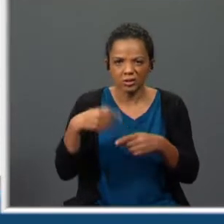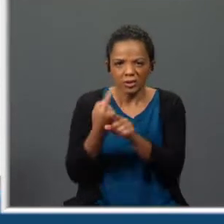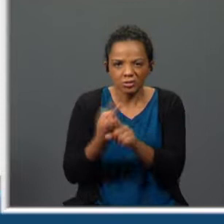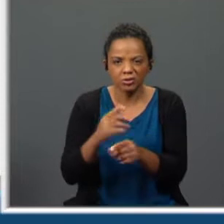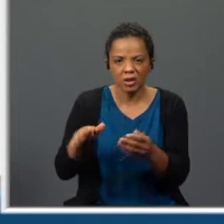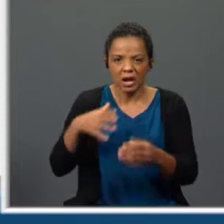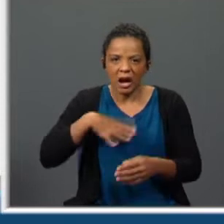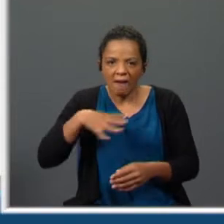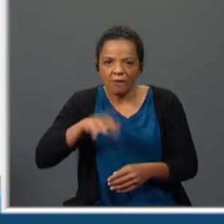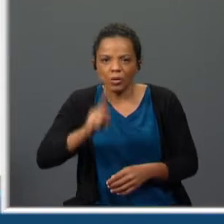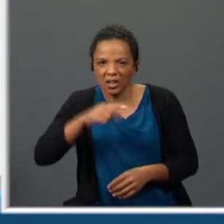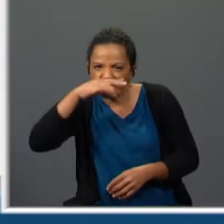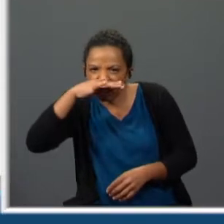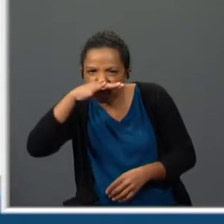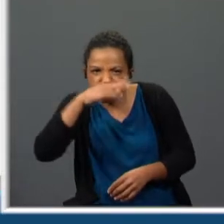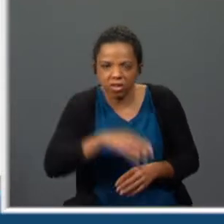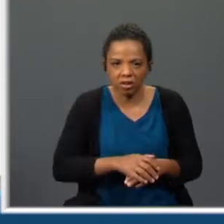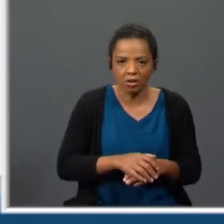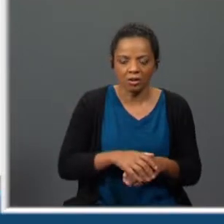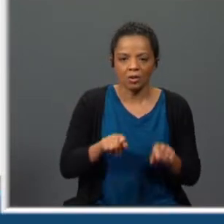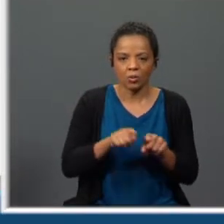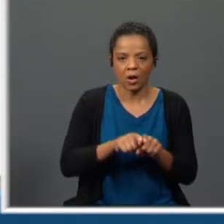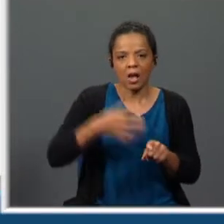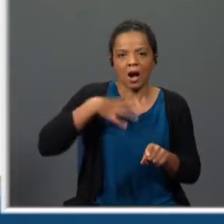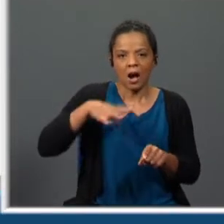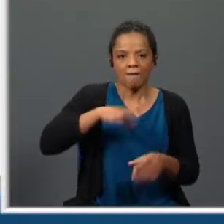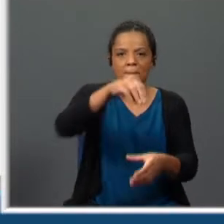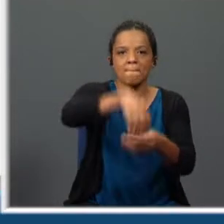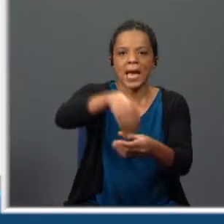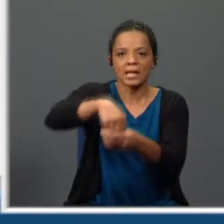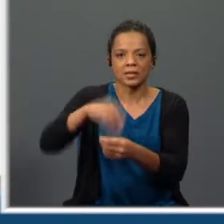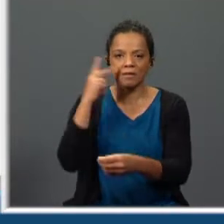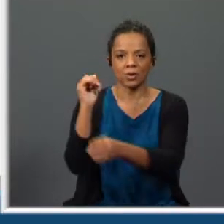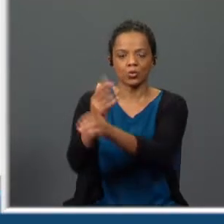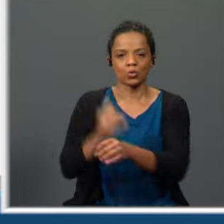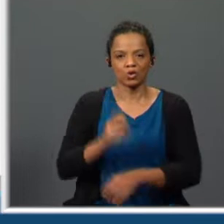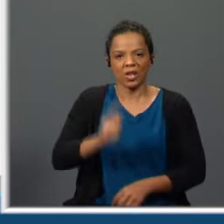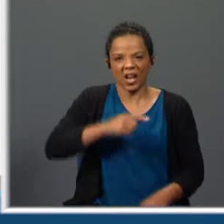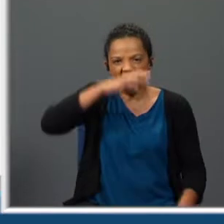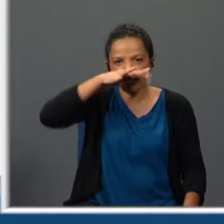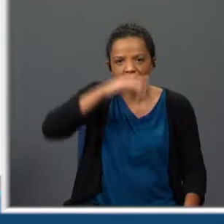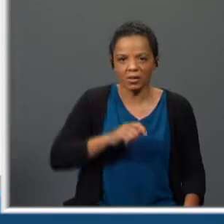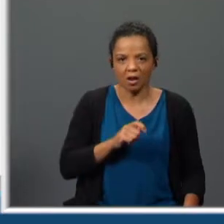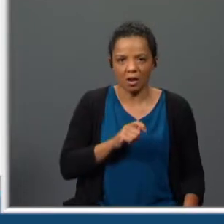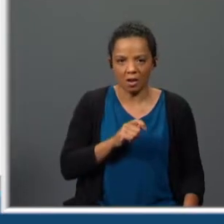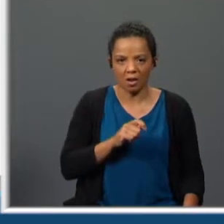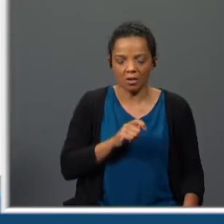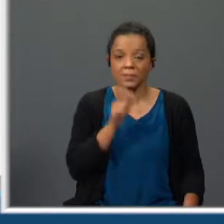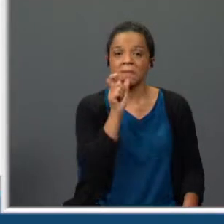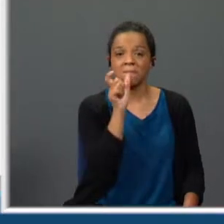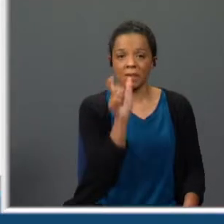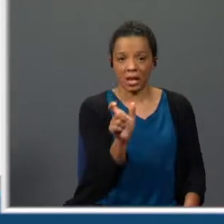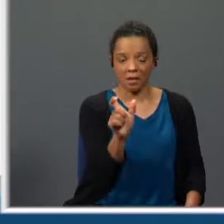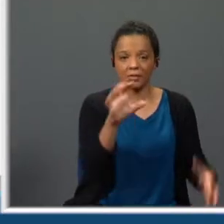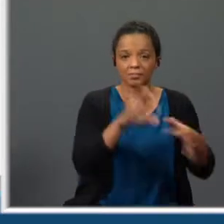dada a mexericos, que faz gala interferir na vida alheia, diz-se que é uma Alcoviteira. O termo